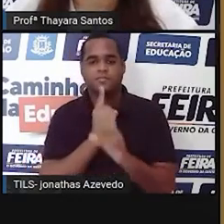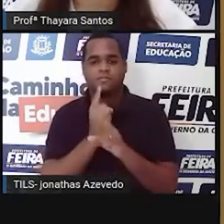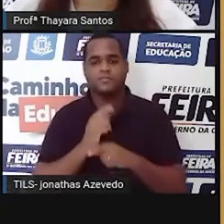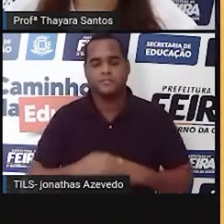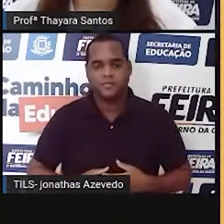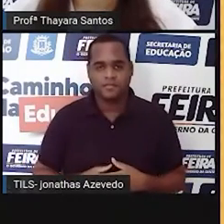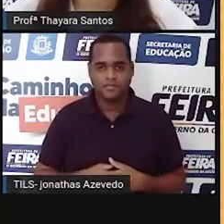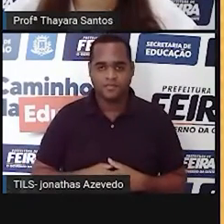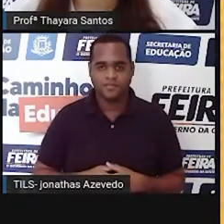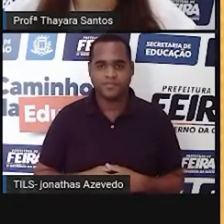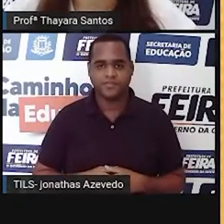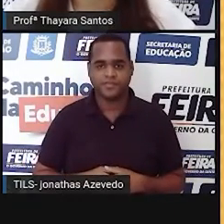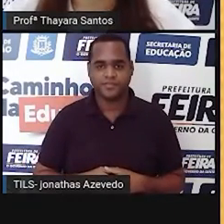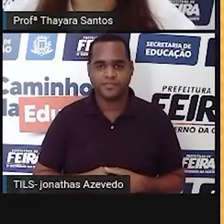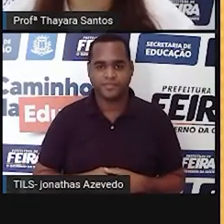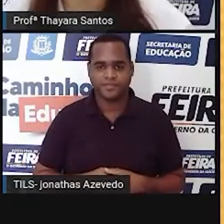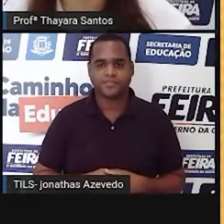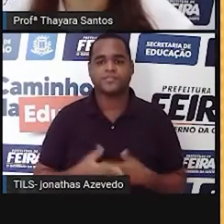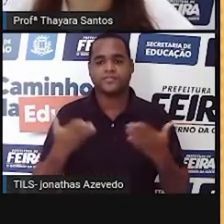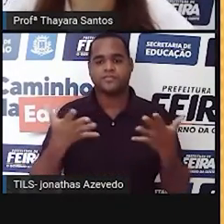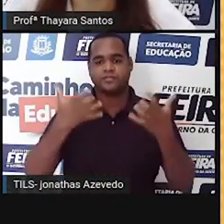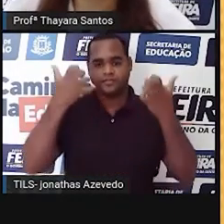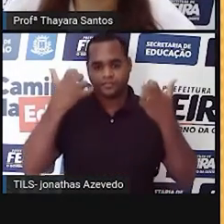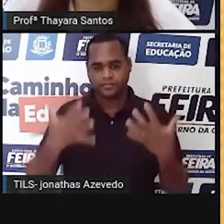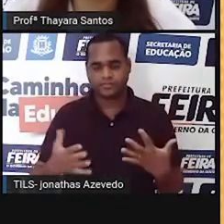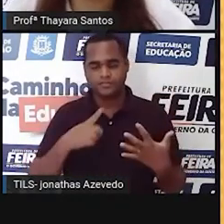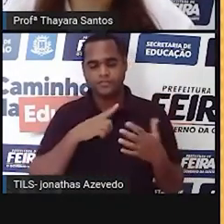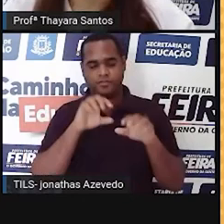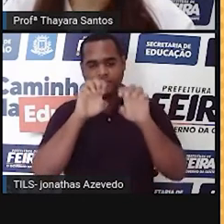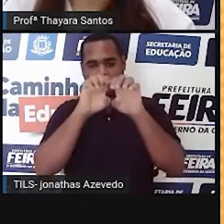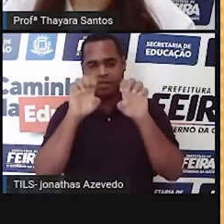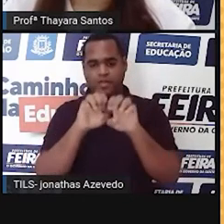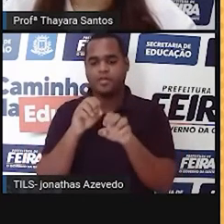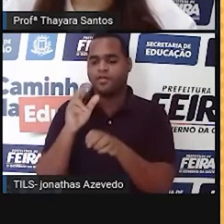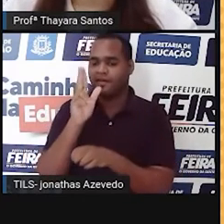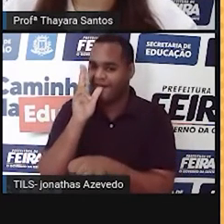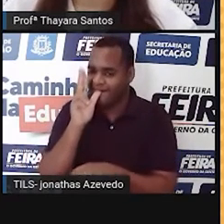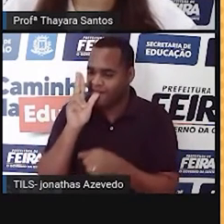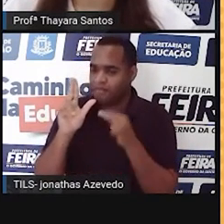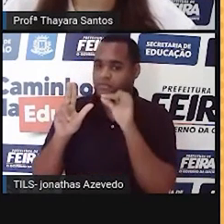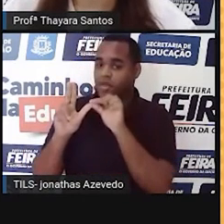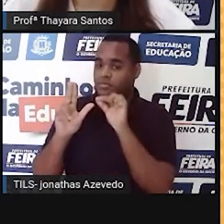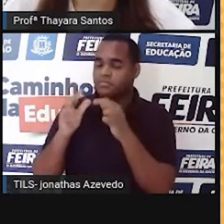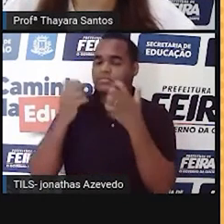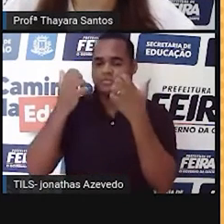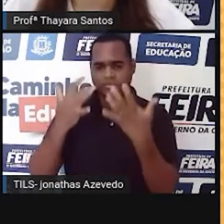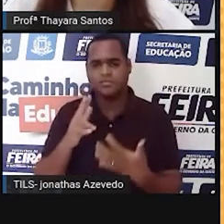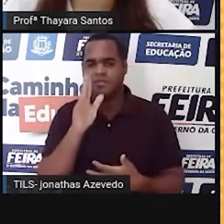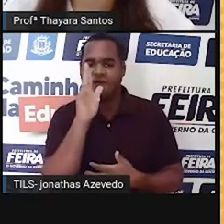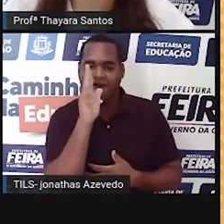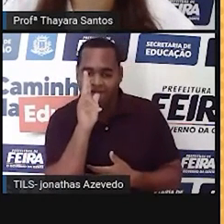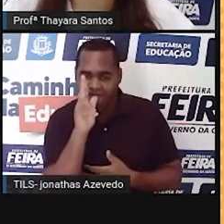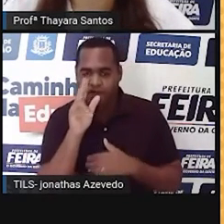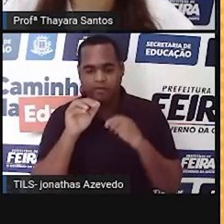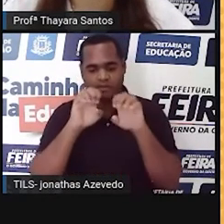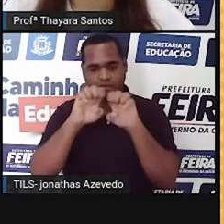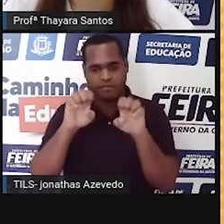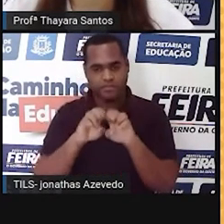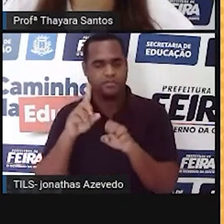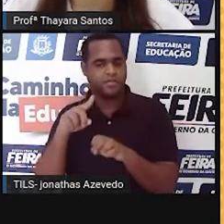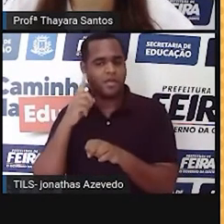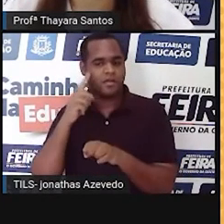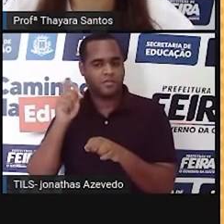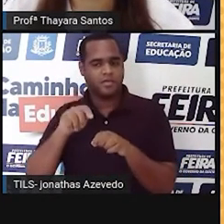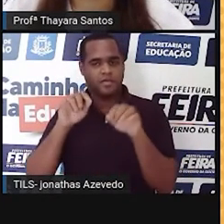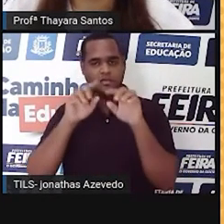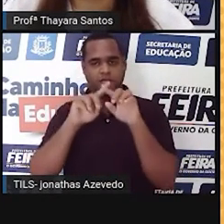Agora, vamos lá falar um pouquinho sobre essa estrutura, o pênis. Então, o pênis tem uma estrutura na extremidade